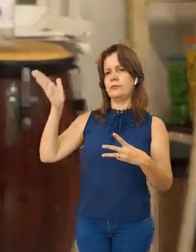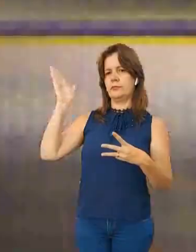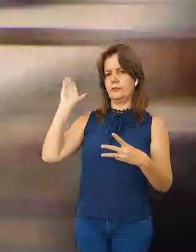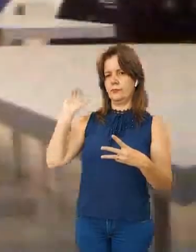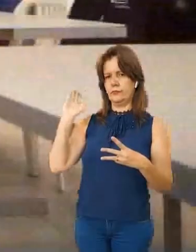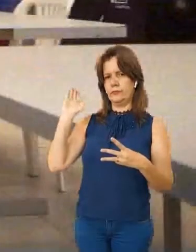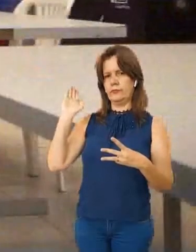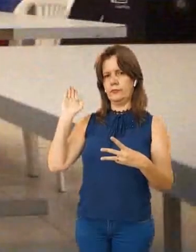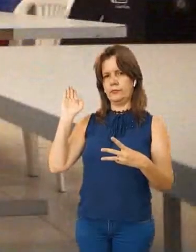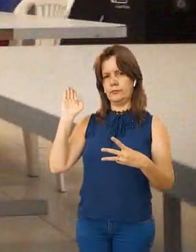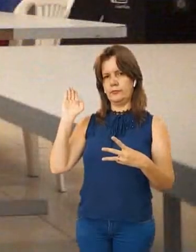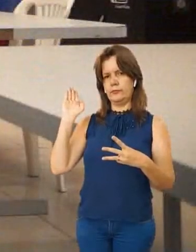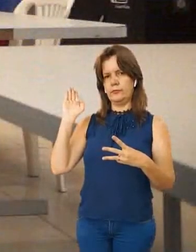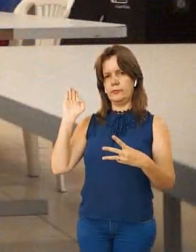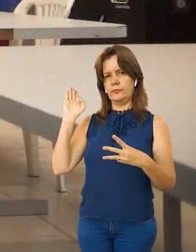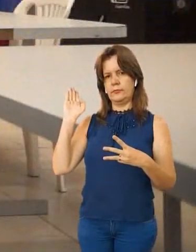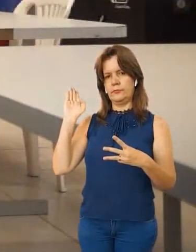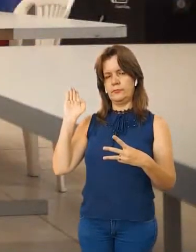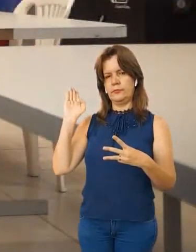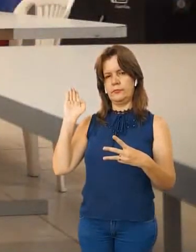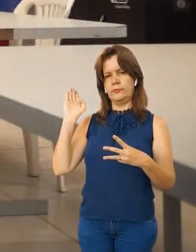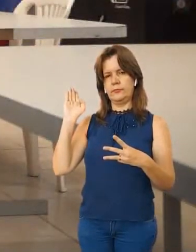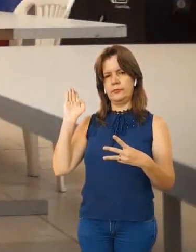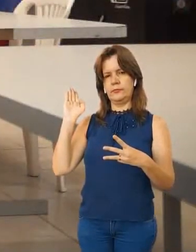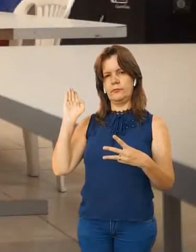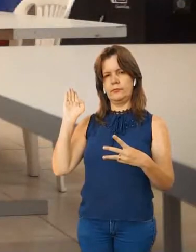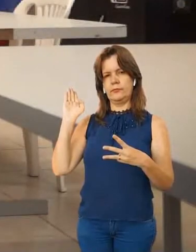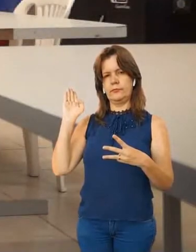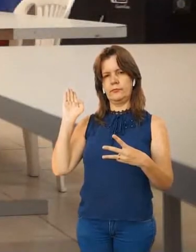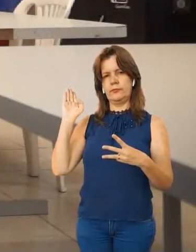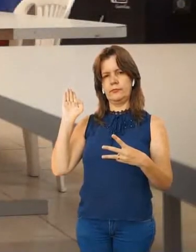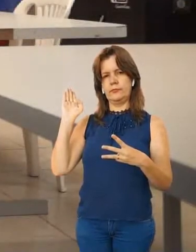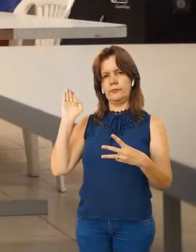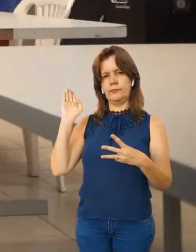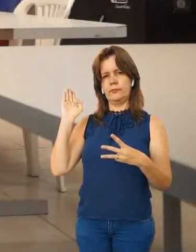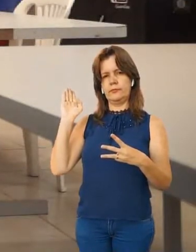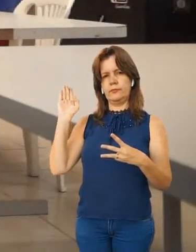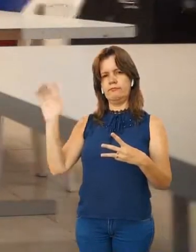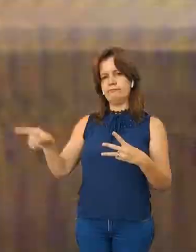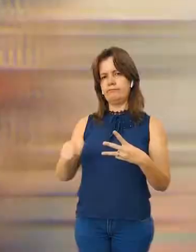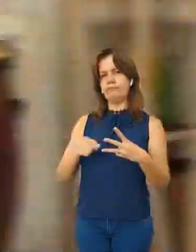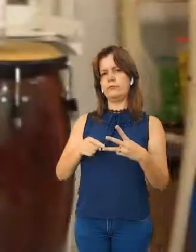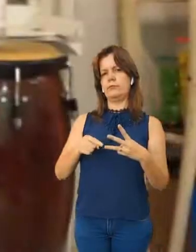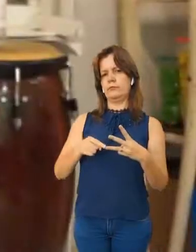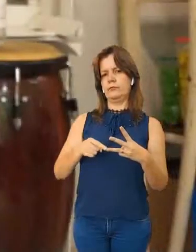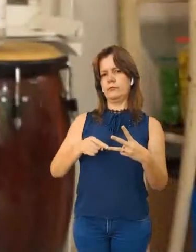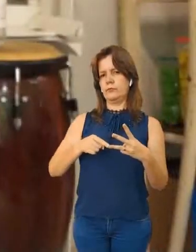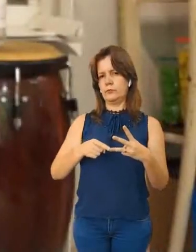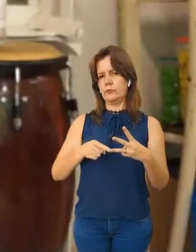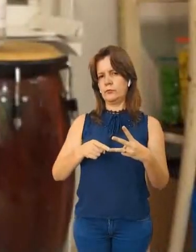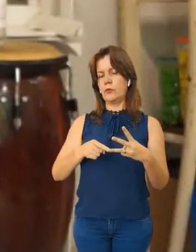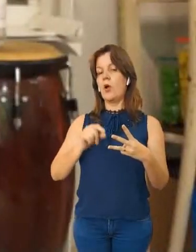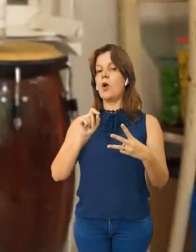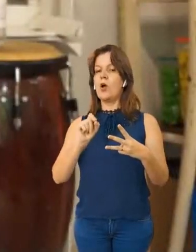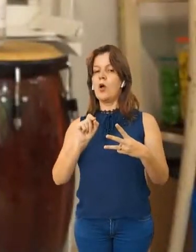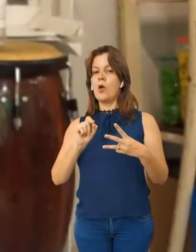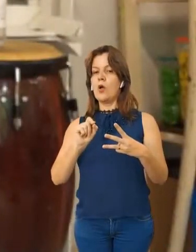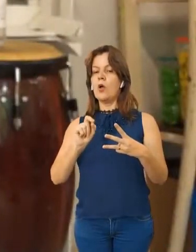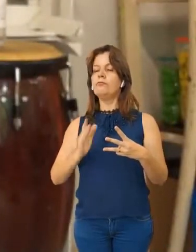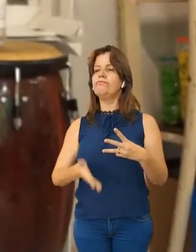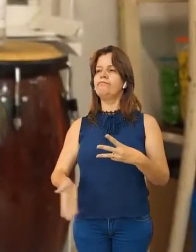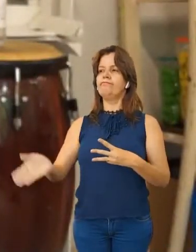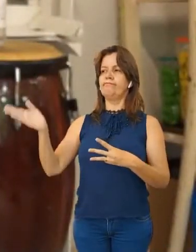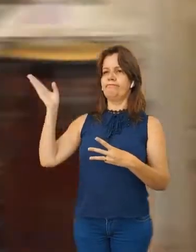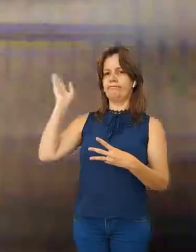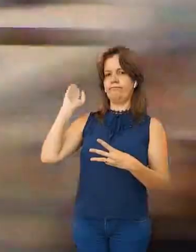e o ganzá, que é um tipo de